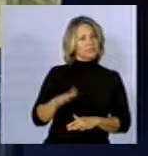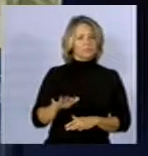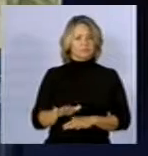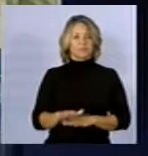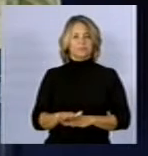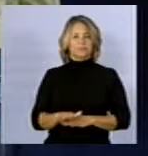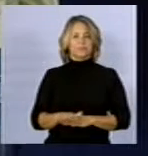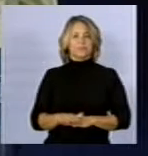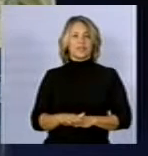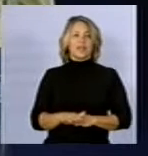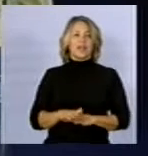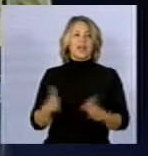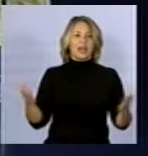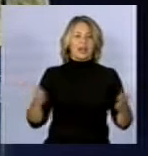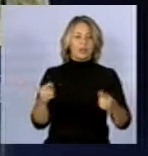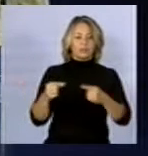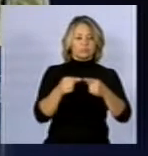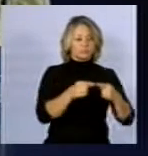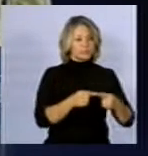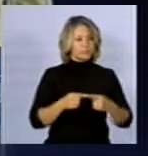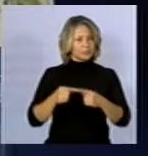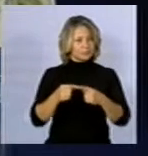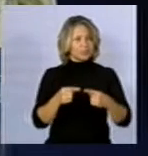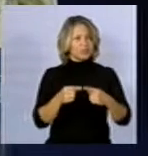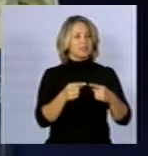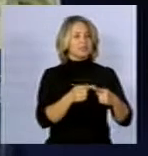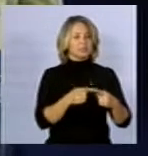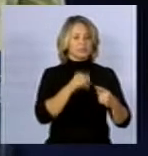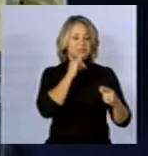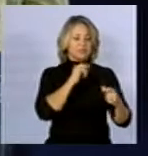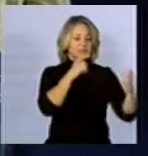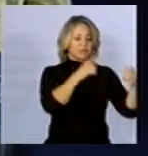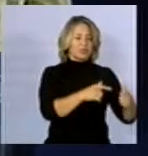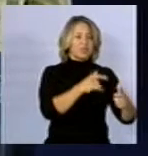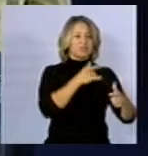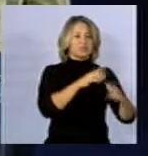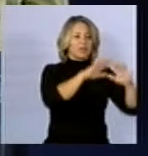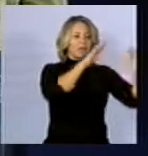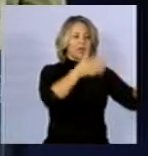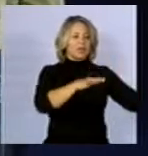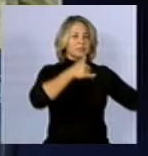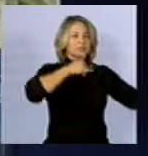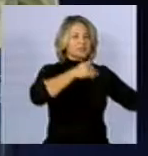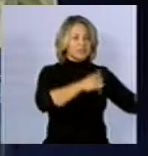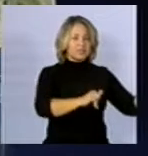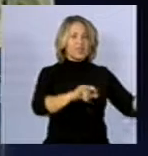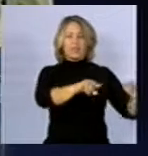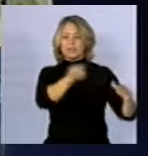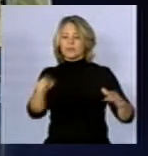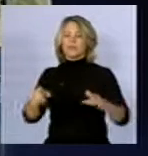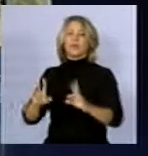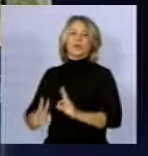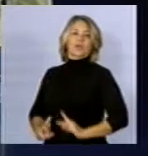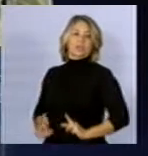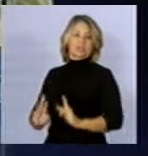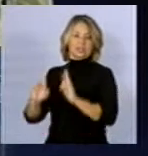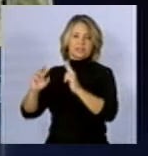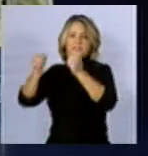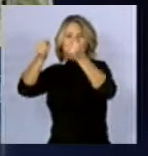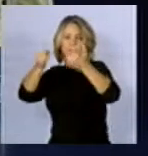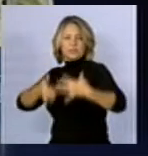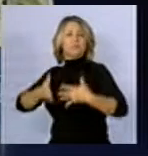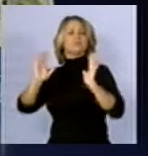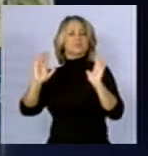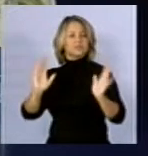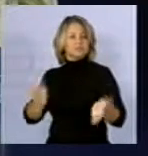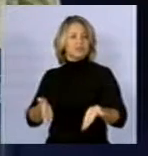Agora, a associação, que é o que interessa a gente, entre campos eletromagnéticos e câncer, já descrevendo para os senhores todos esses